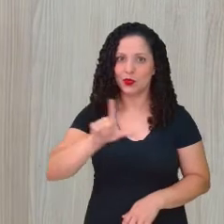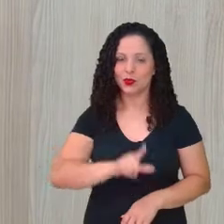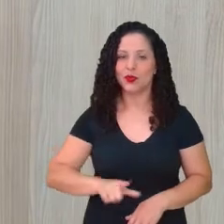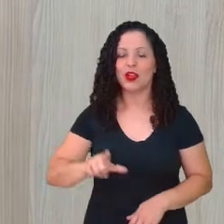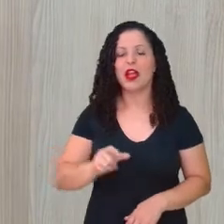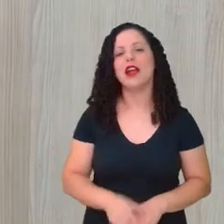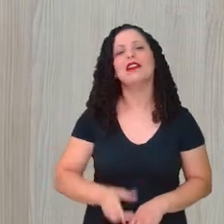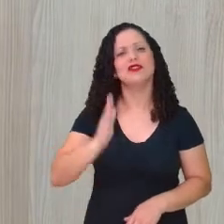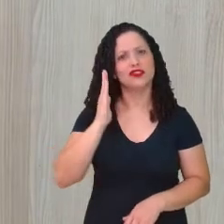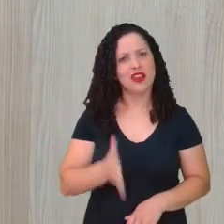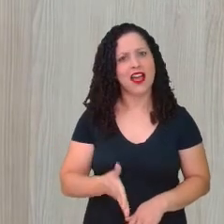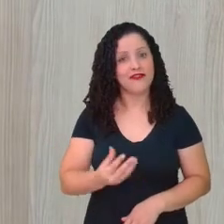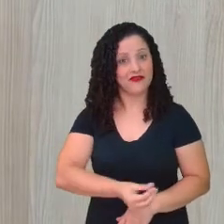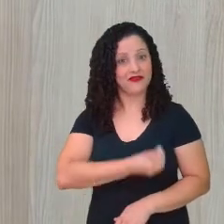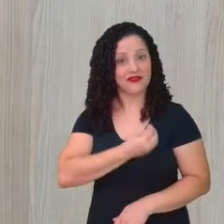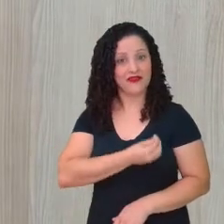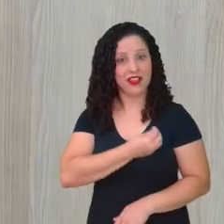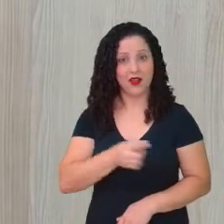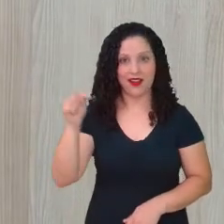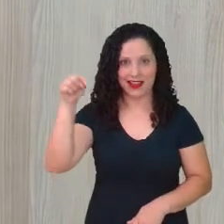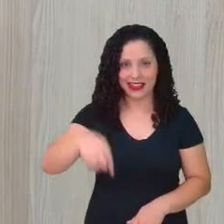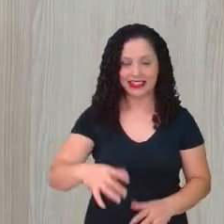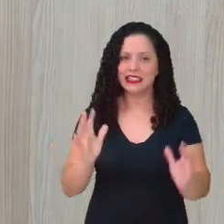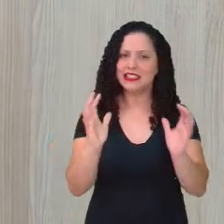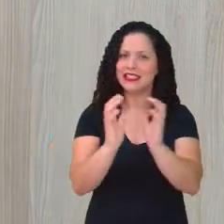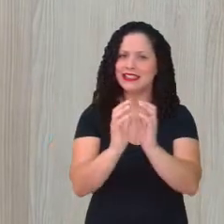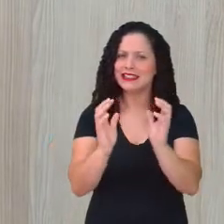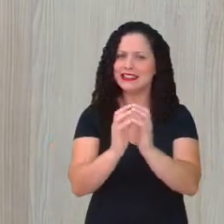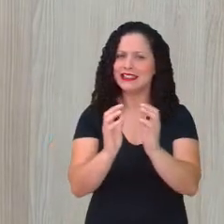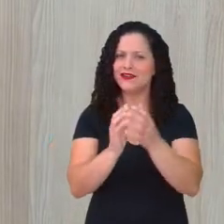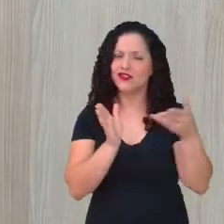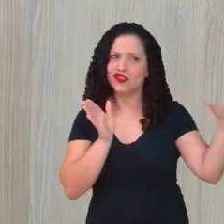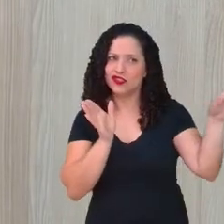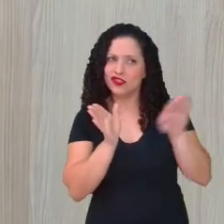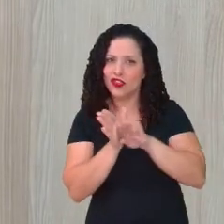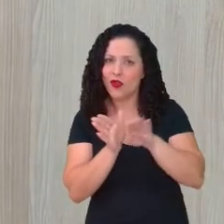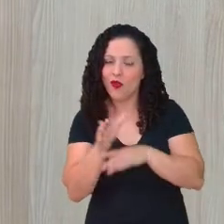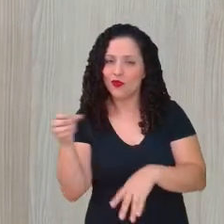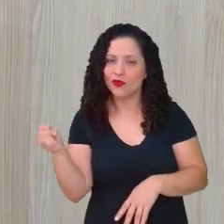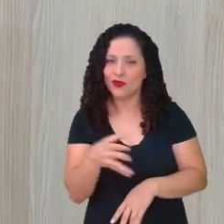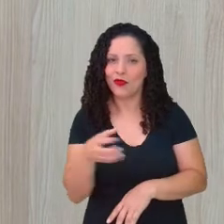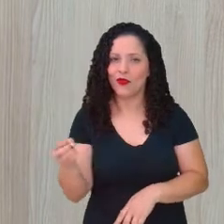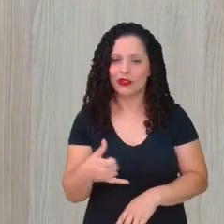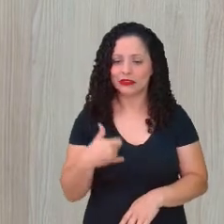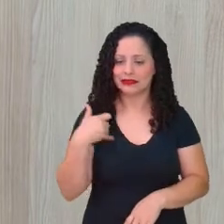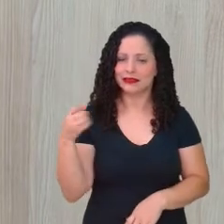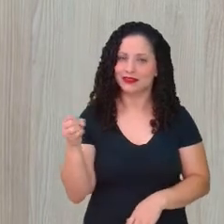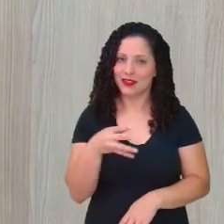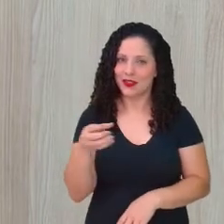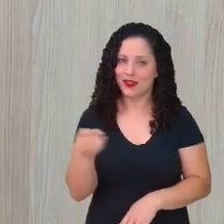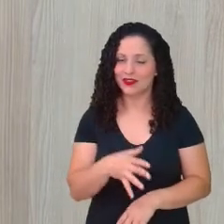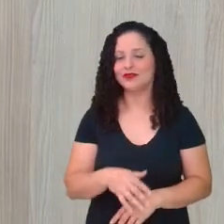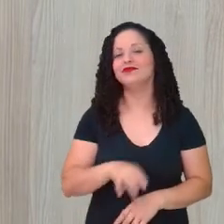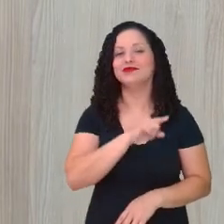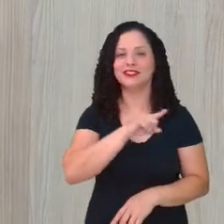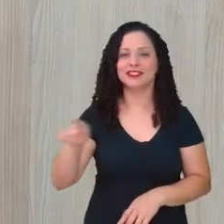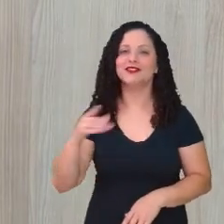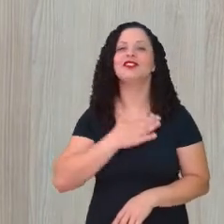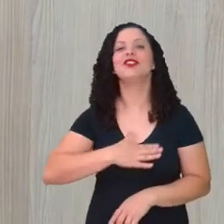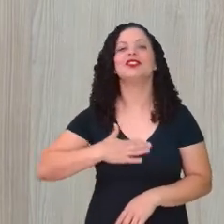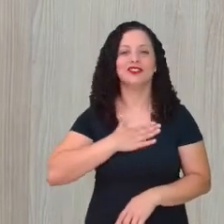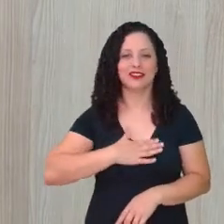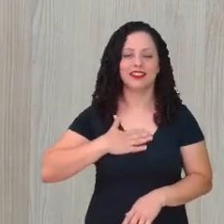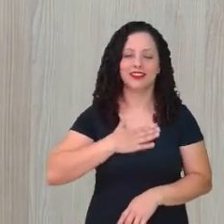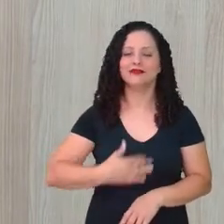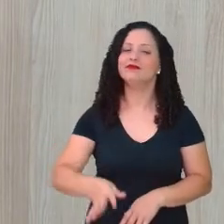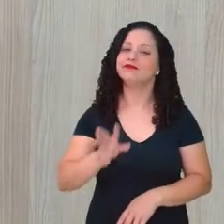muito tempo em Recife. Isso. Ela veio para cá novinha. mesmo. Não é isso? Sim. E eu acho que vocês vão gostar muito de